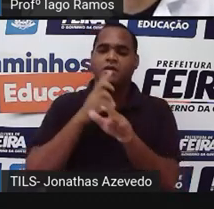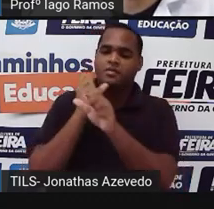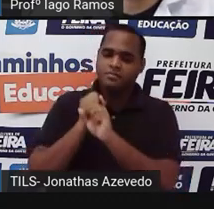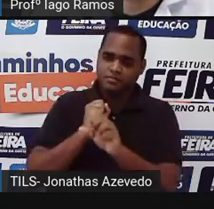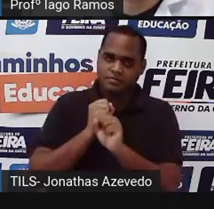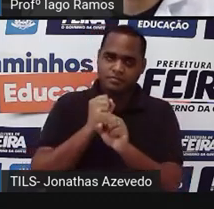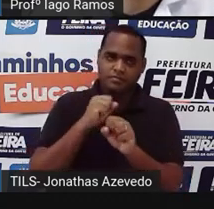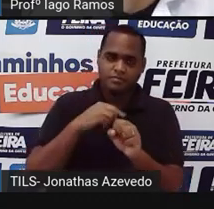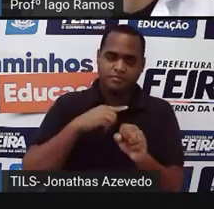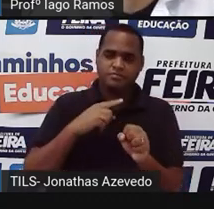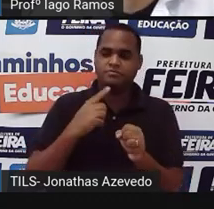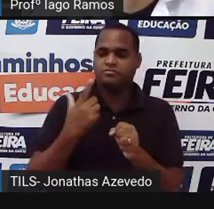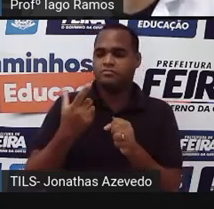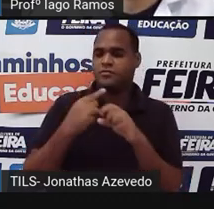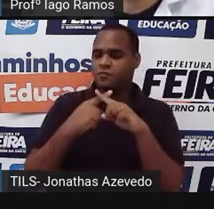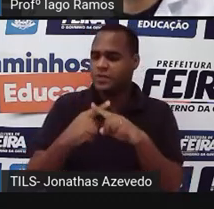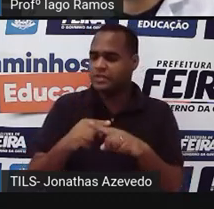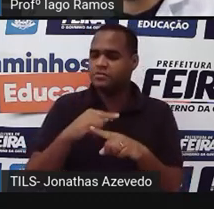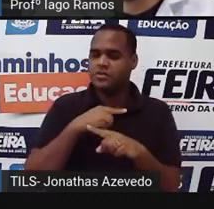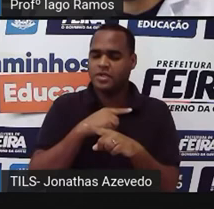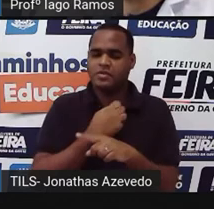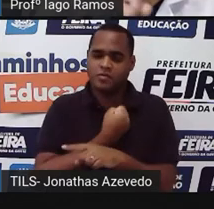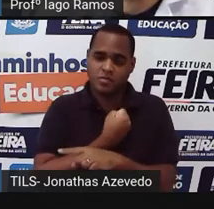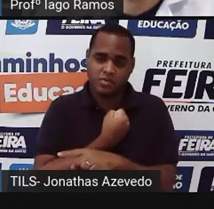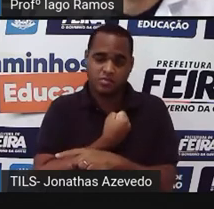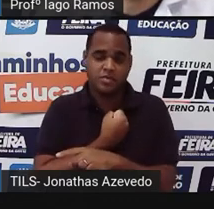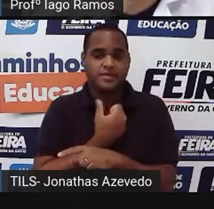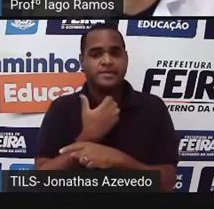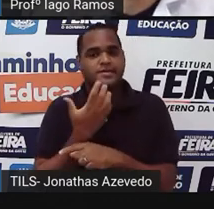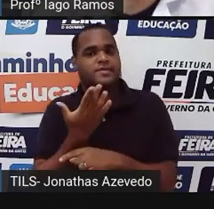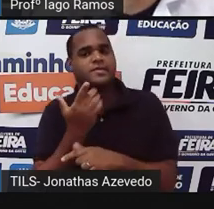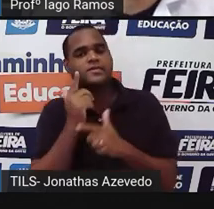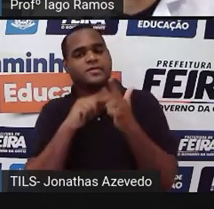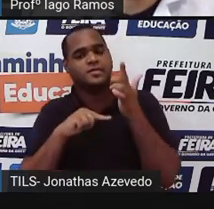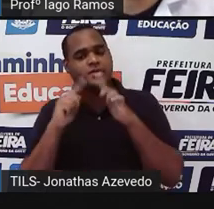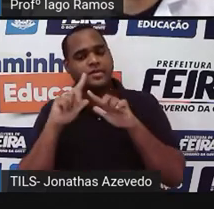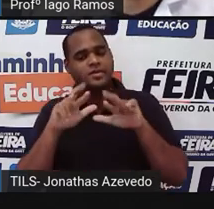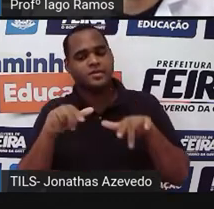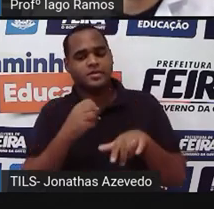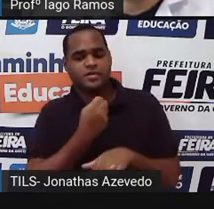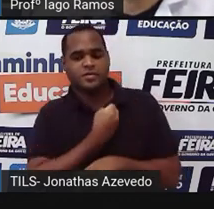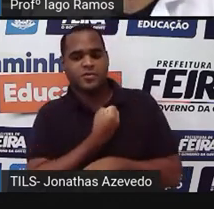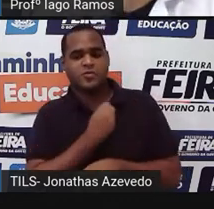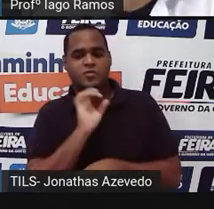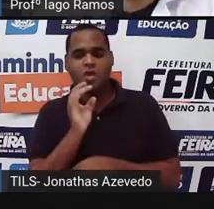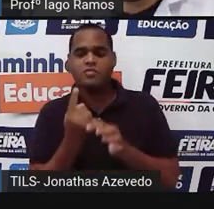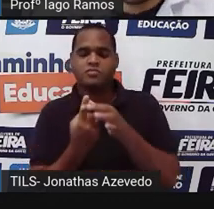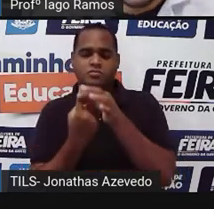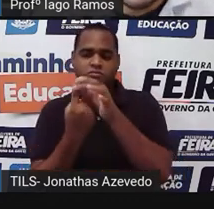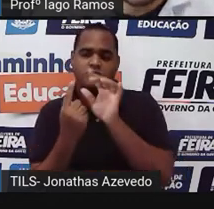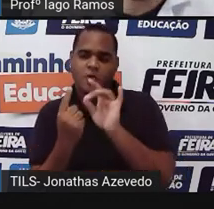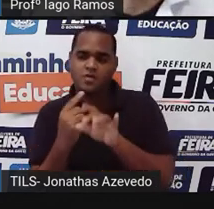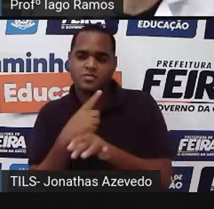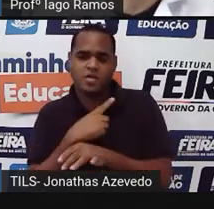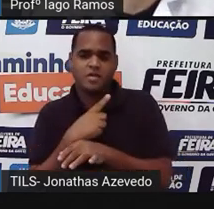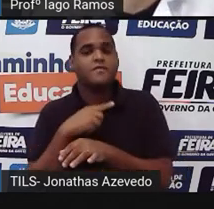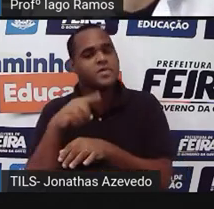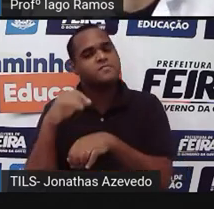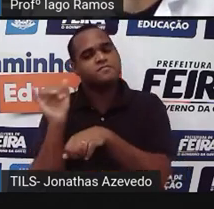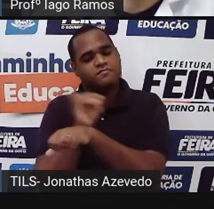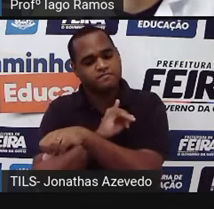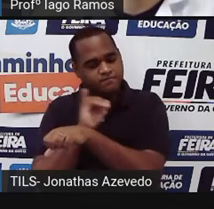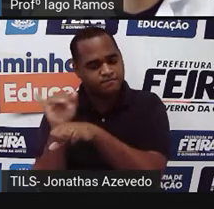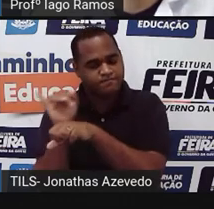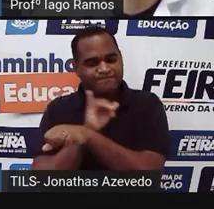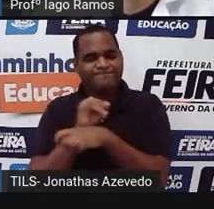multiplicação é quando um dos números da multiplicação é de um algarismo só tenta usar a estratégia